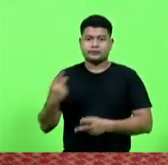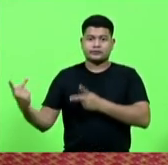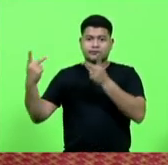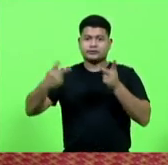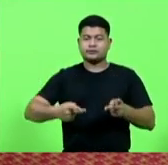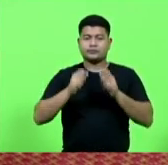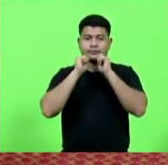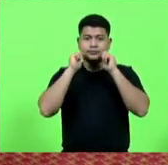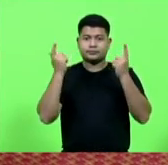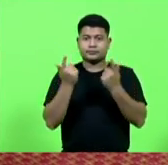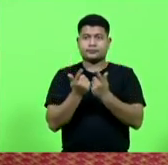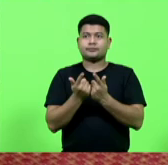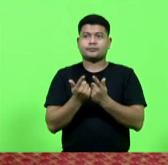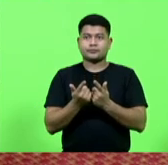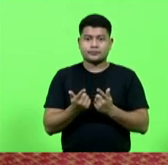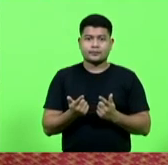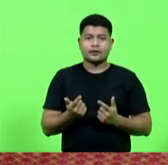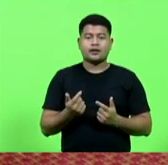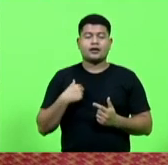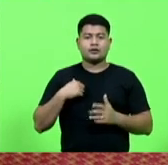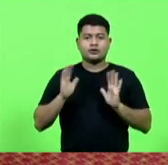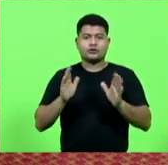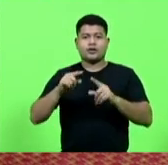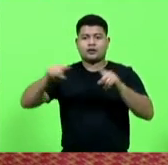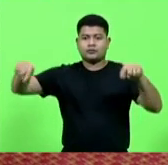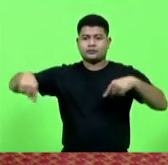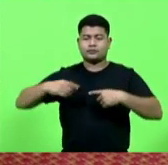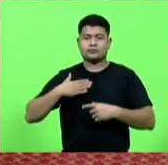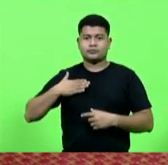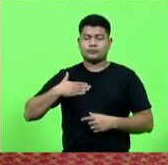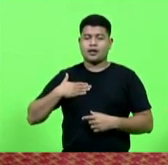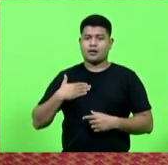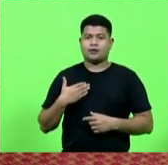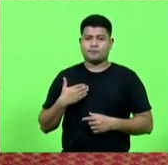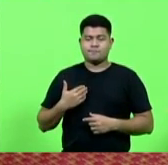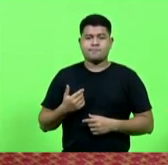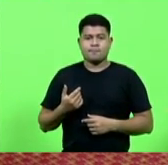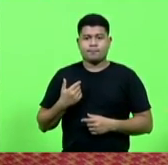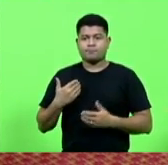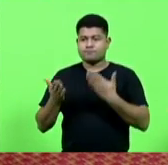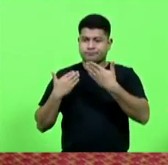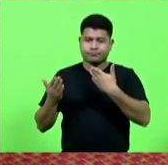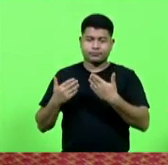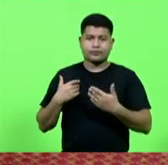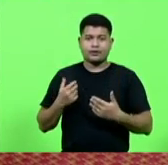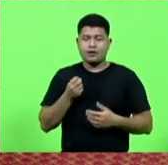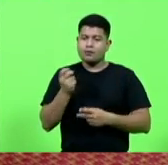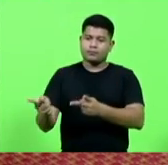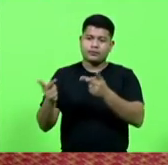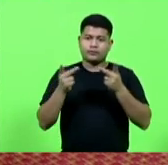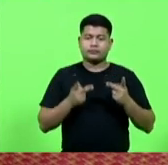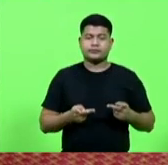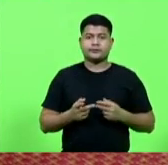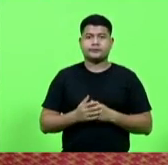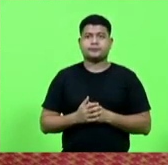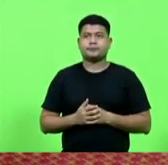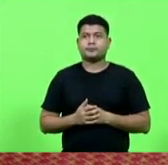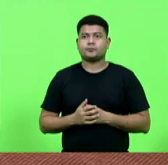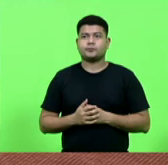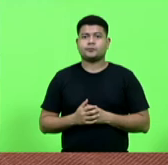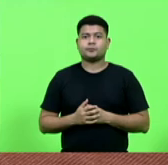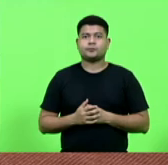Legislativa, estiveram nos nossos gabinetes aí, sejam bem-vindos e estamos às ordens. Senhor presidente, também